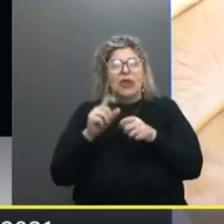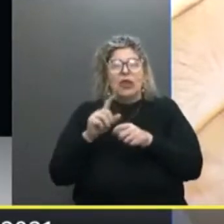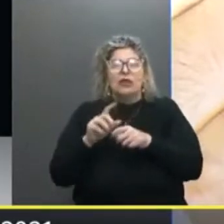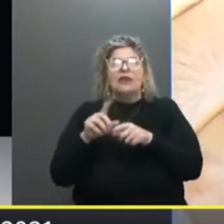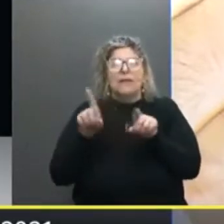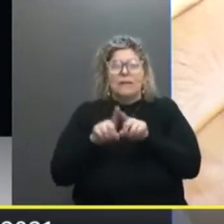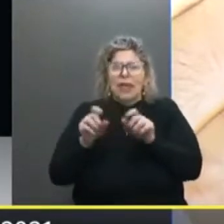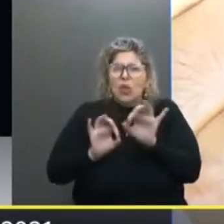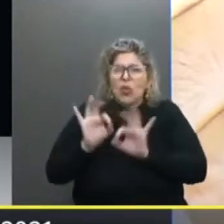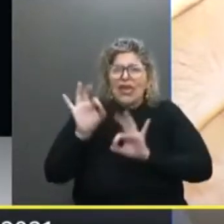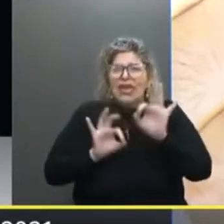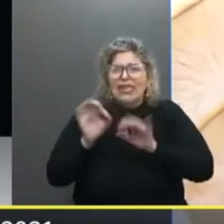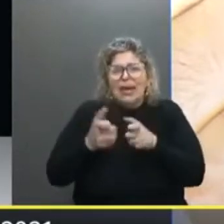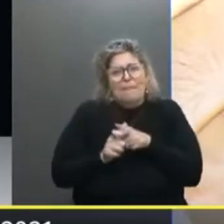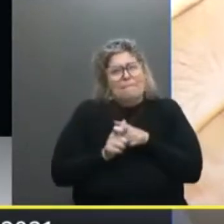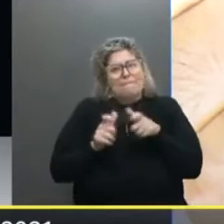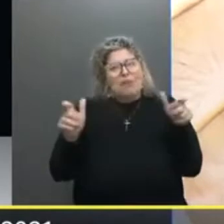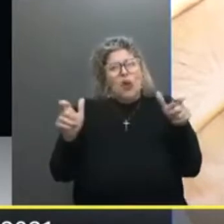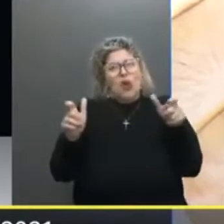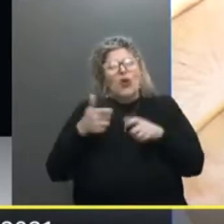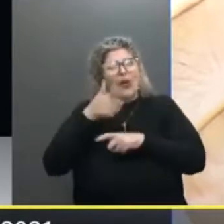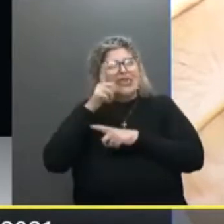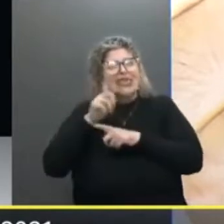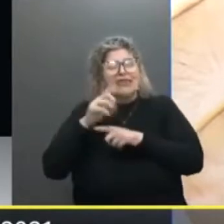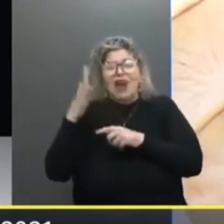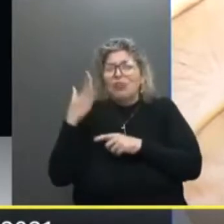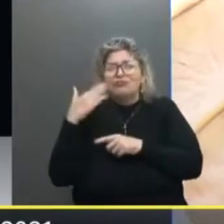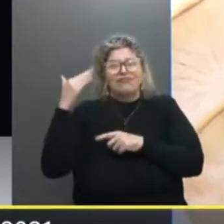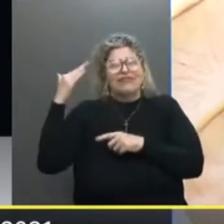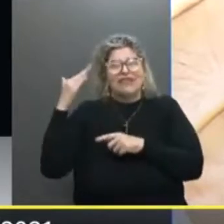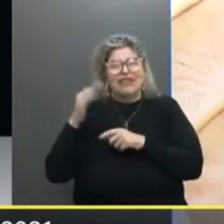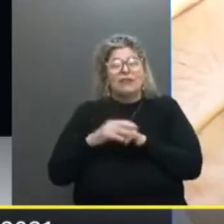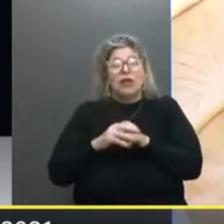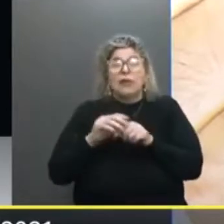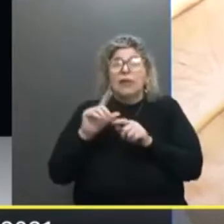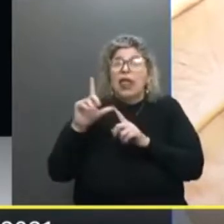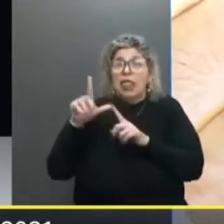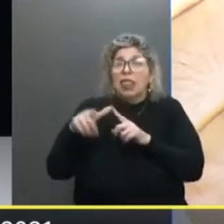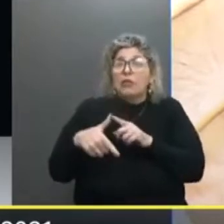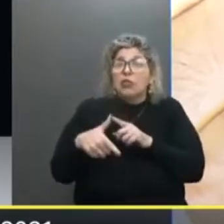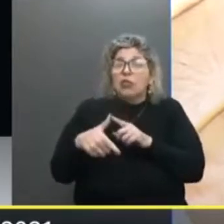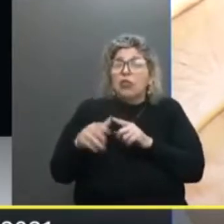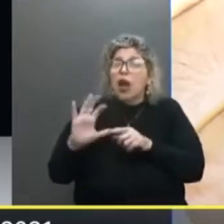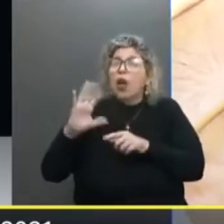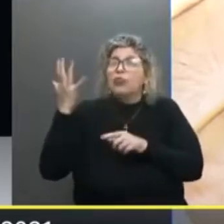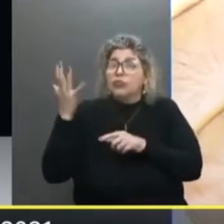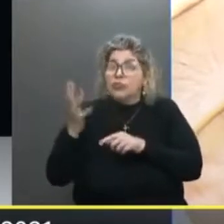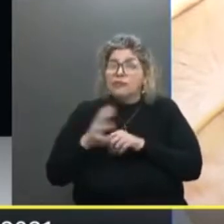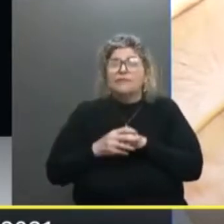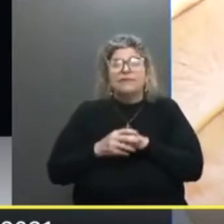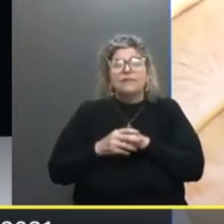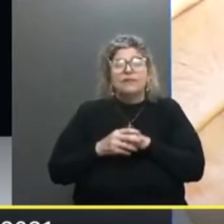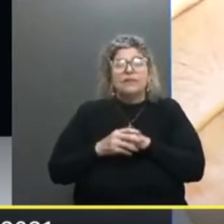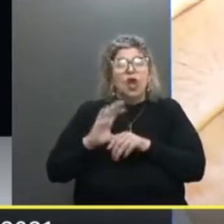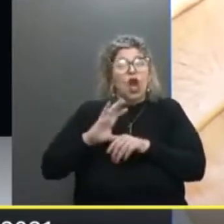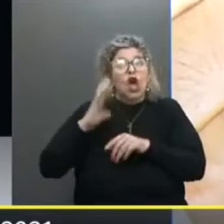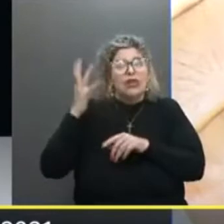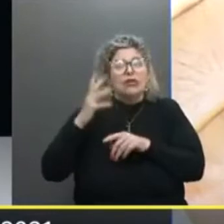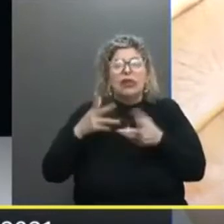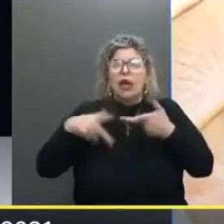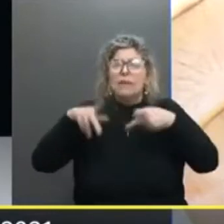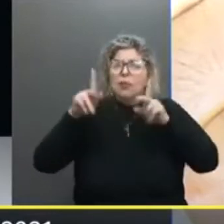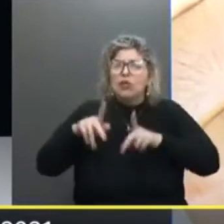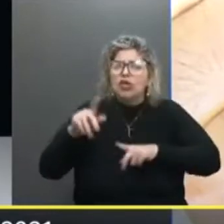lista Com uma organização Muito grande E foi um absoluto Sucesso Só que depois Daquilo O que que aconteceu Aconteceu Que a